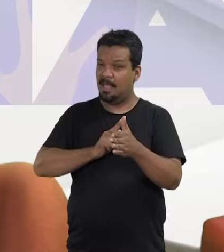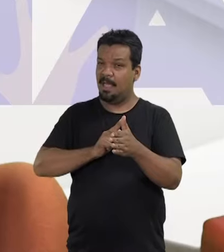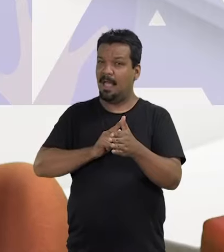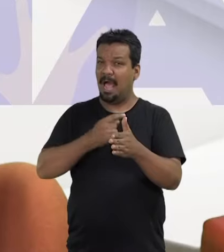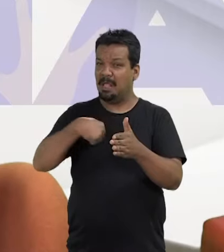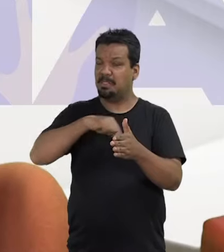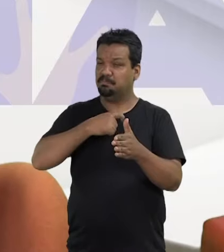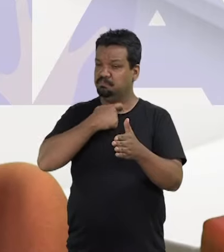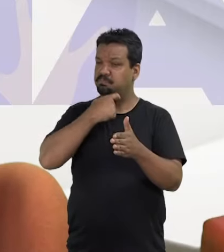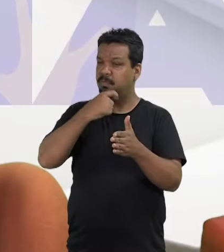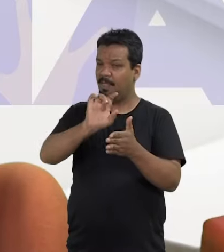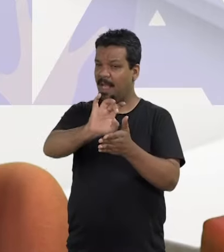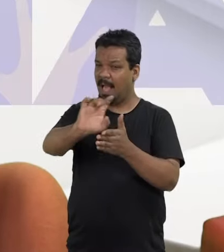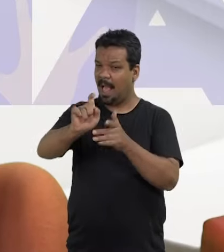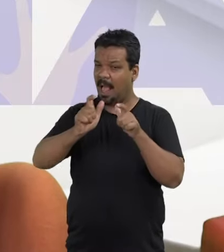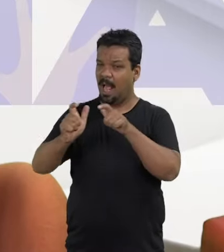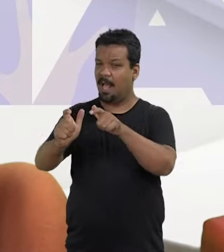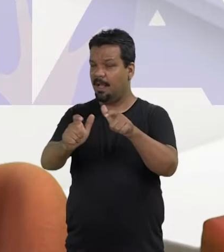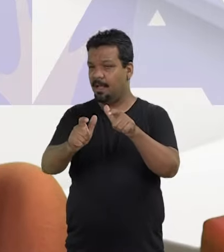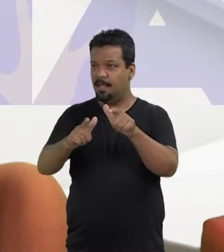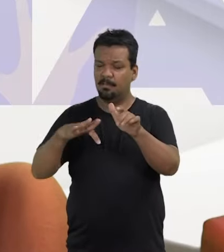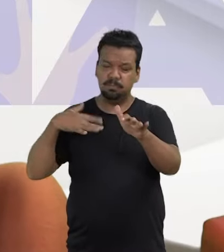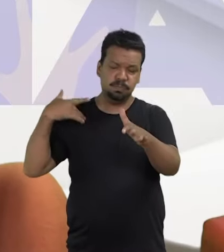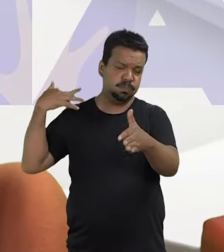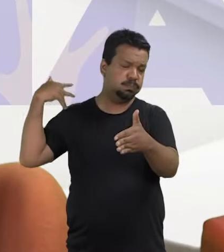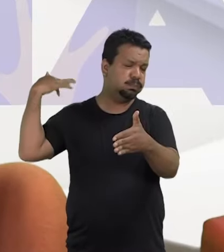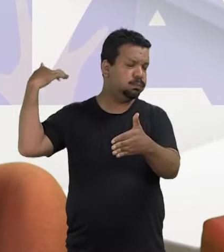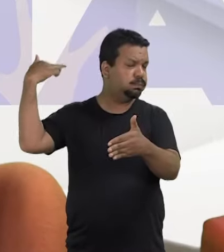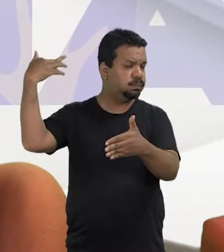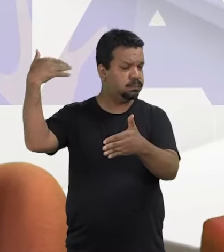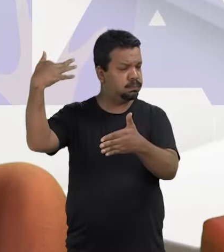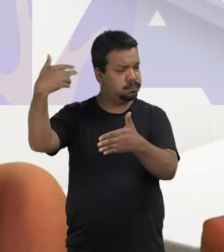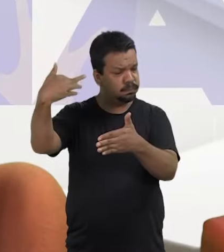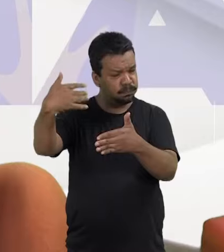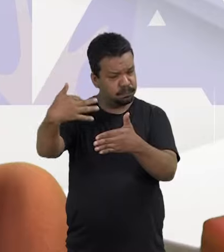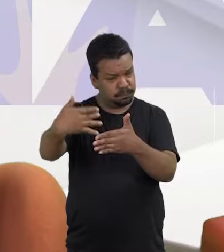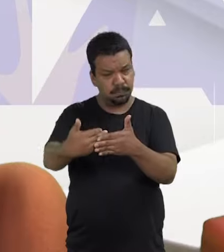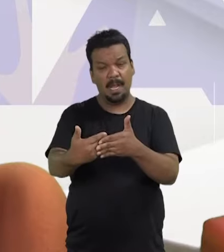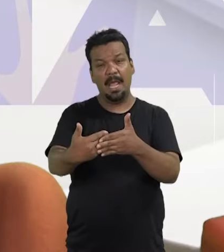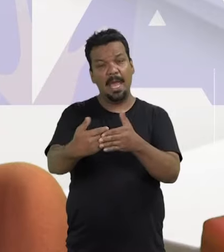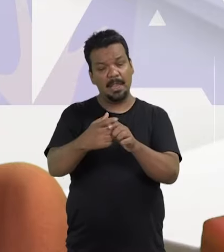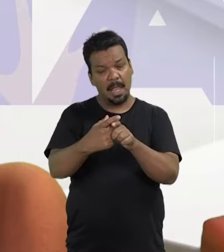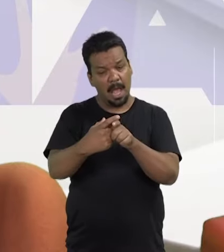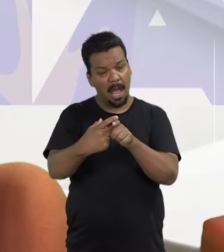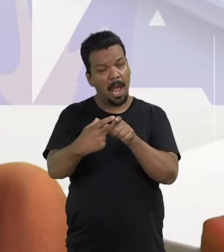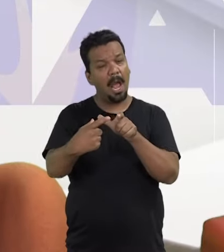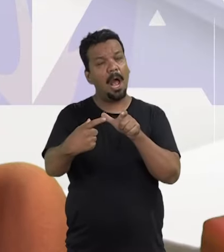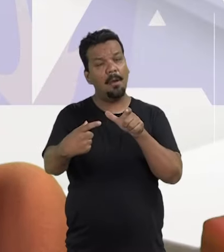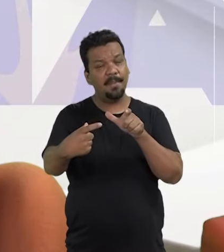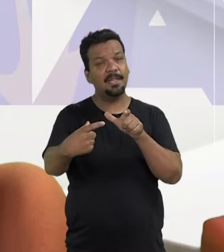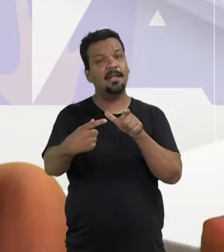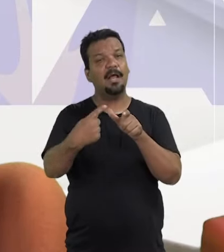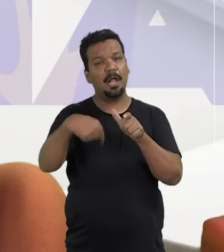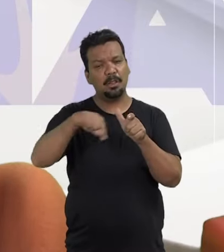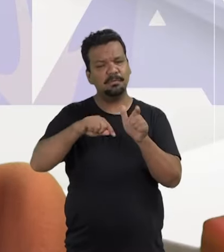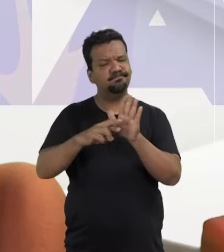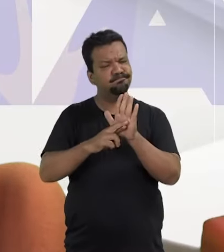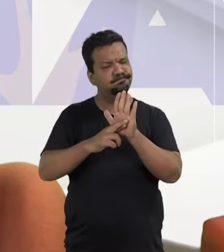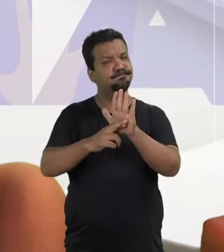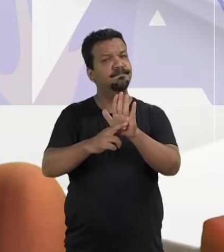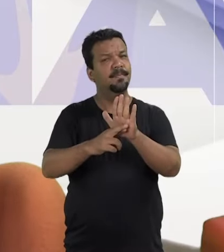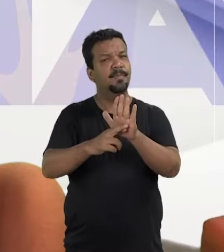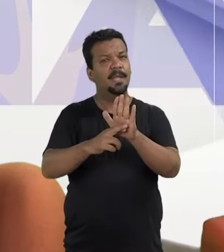ecoar nossas vozes. Ao longo da nossa história, temos aumentado cada vez mais nossa